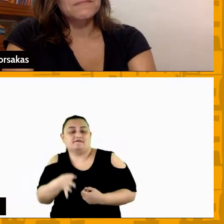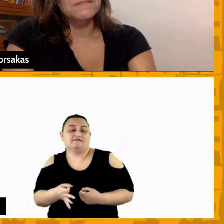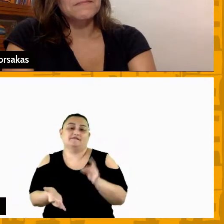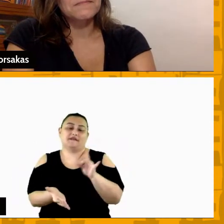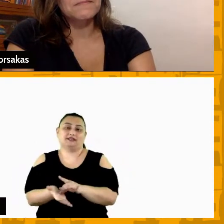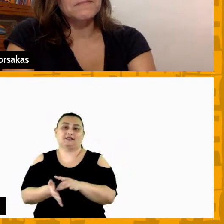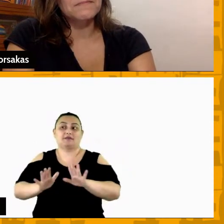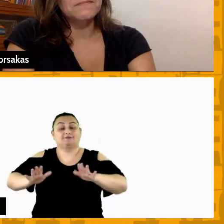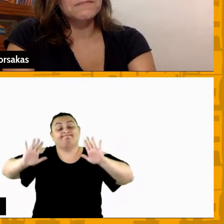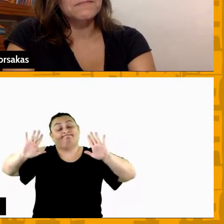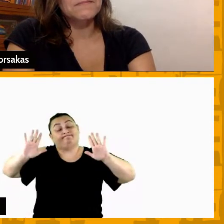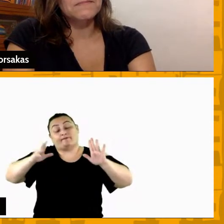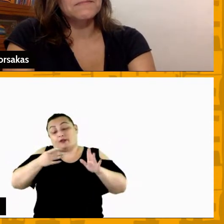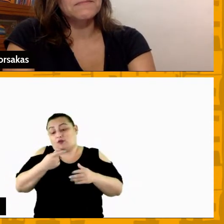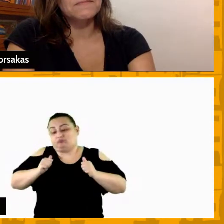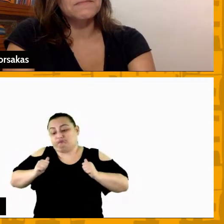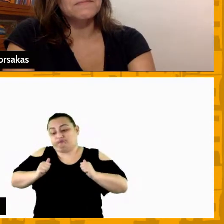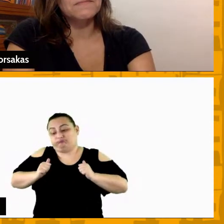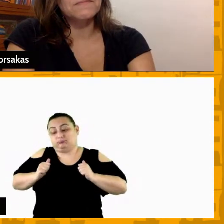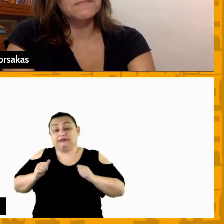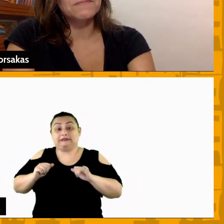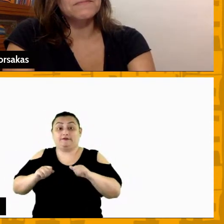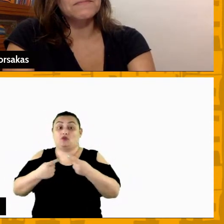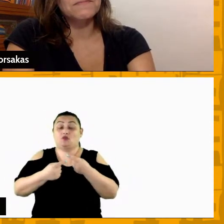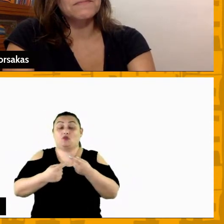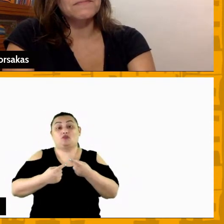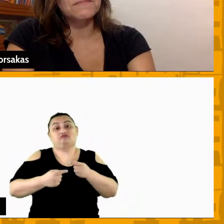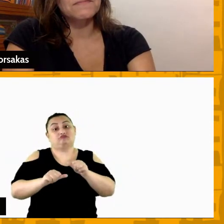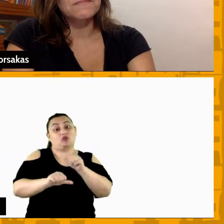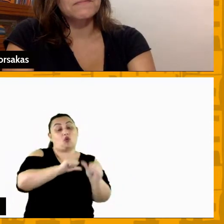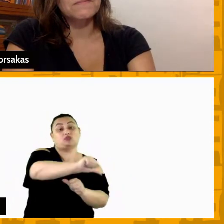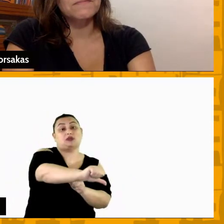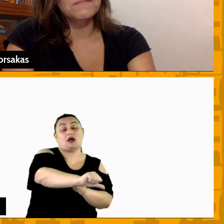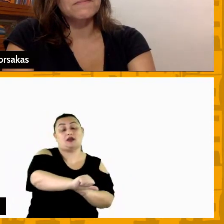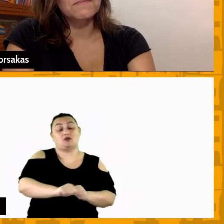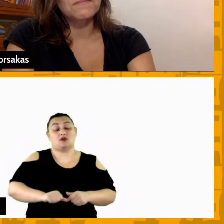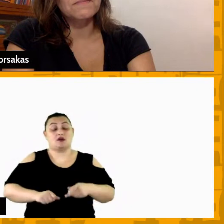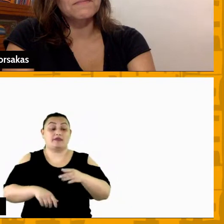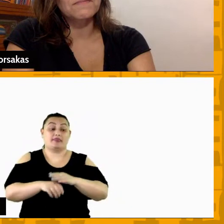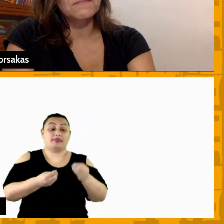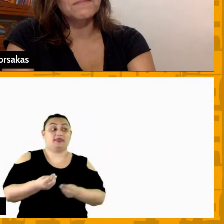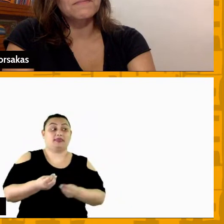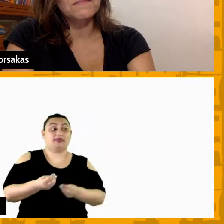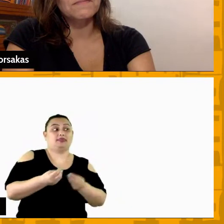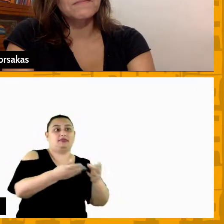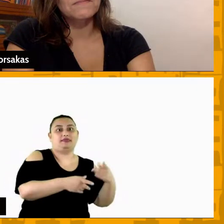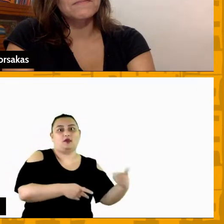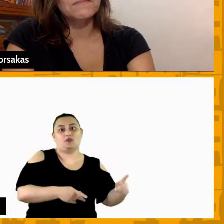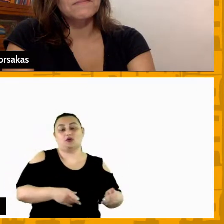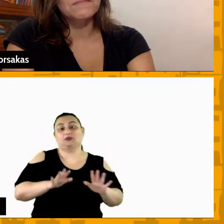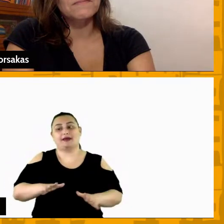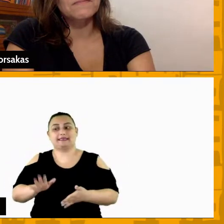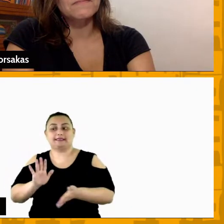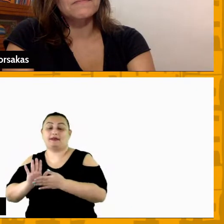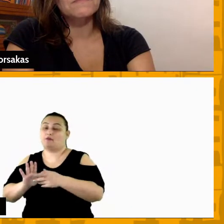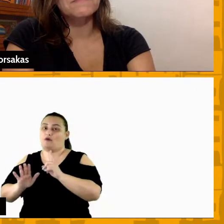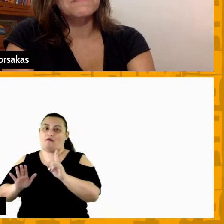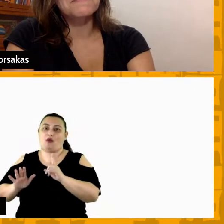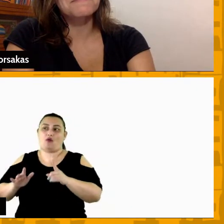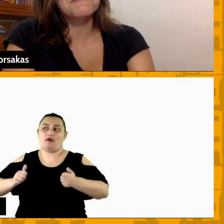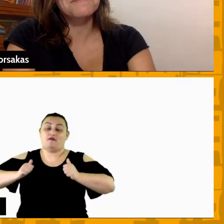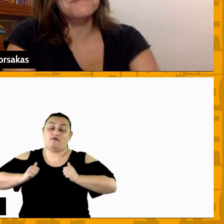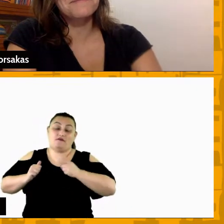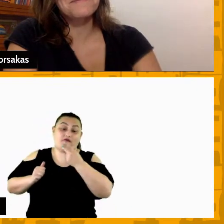eu me pergunto às vezes se foi o contrário o juiz deu para o outro time mas a bola não bateu na minha mão eu falo para o